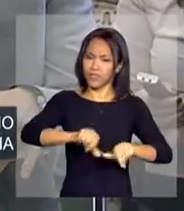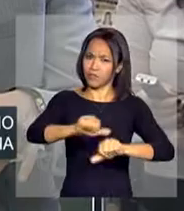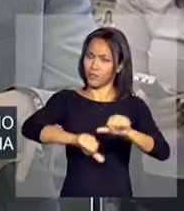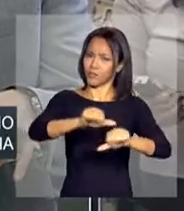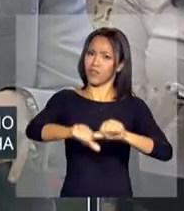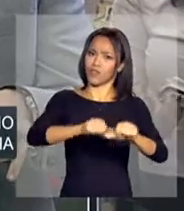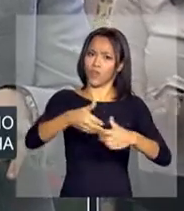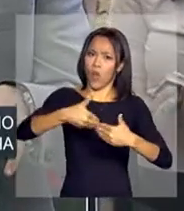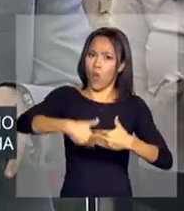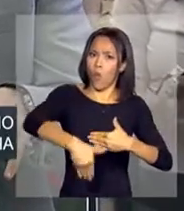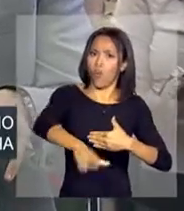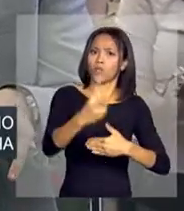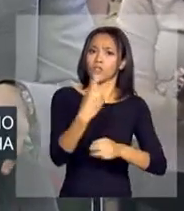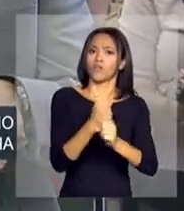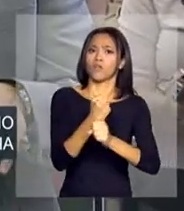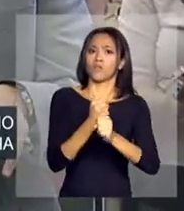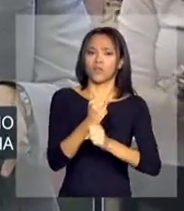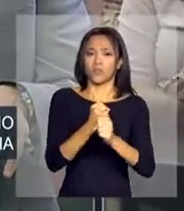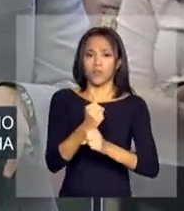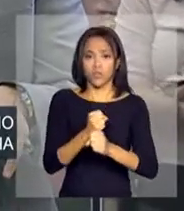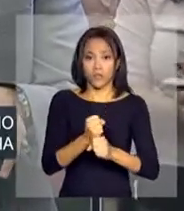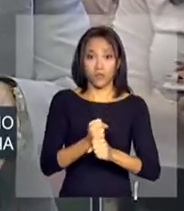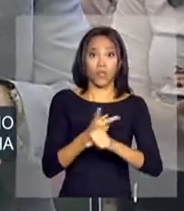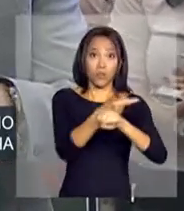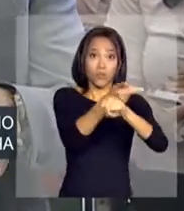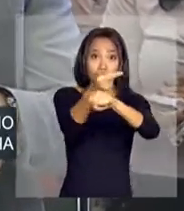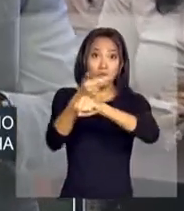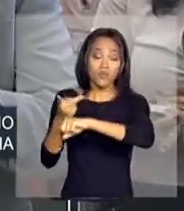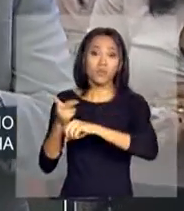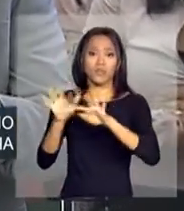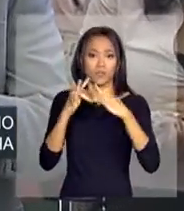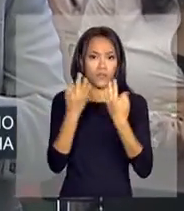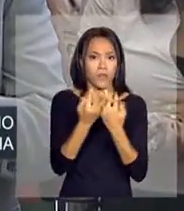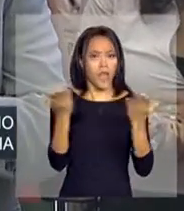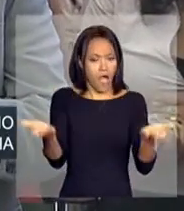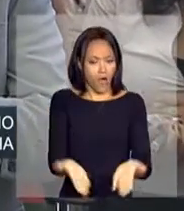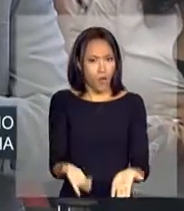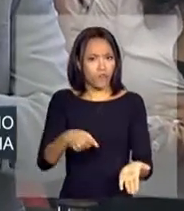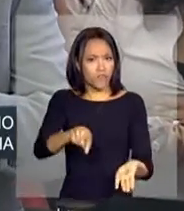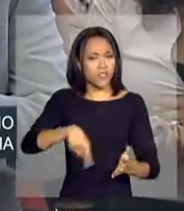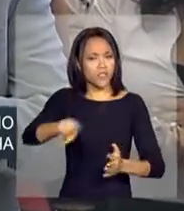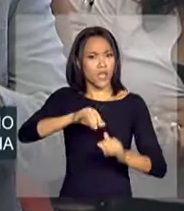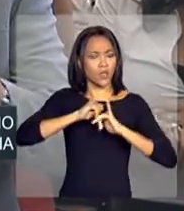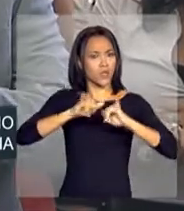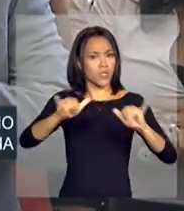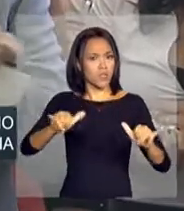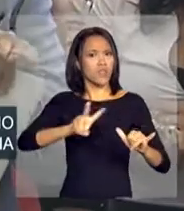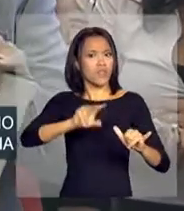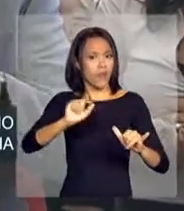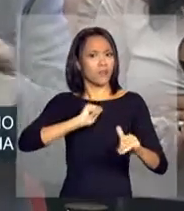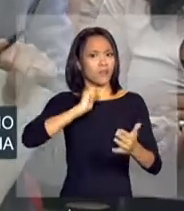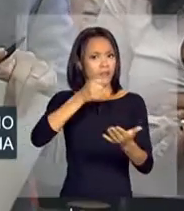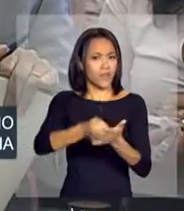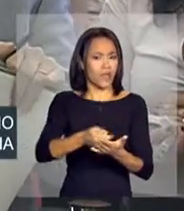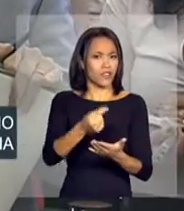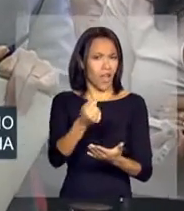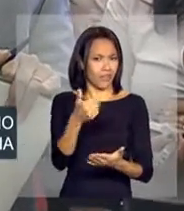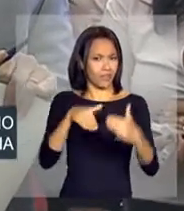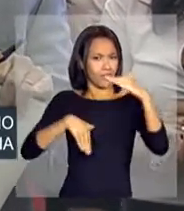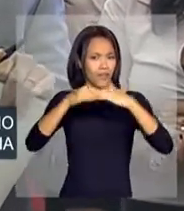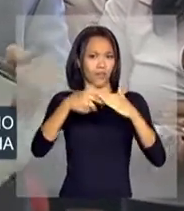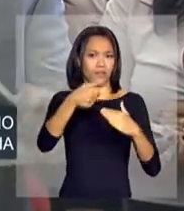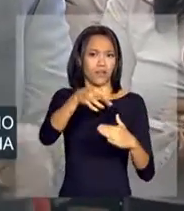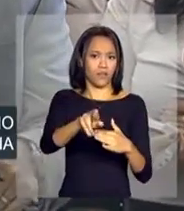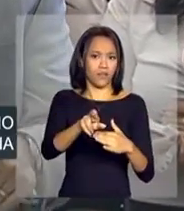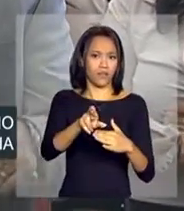ao longo desses dois anos em busca dessas pessoas. Daí, agora, vocês anunciam que, enfim, darão dinheiro até 70 para superar